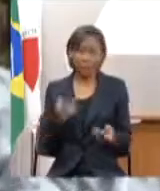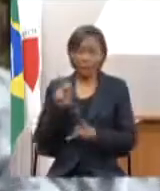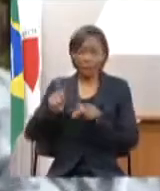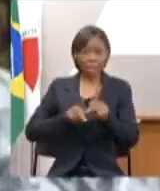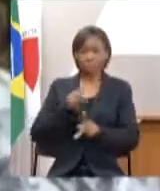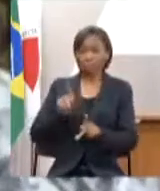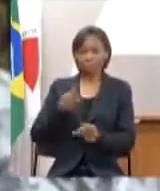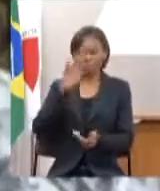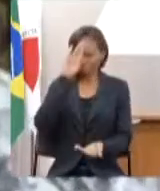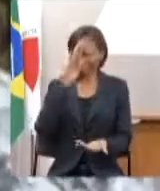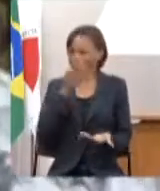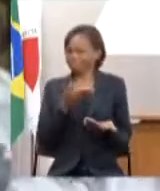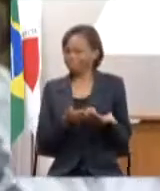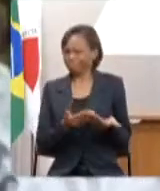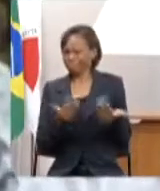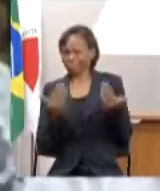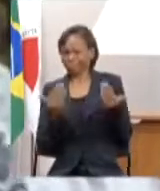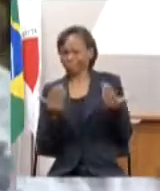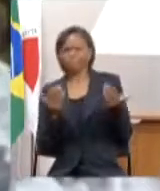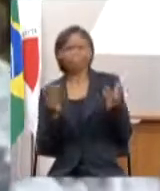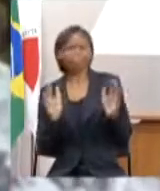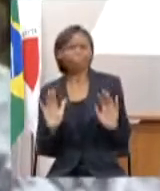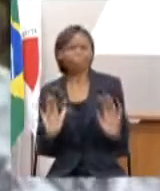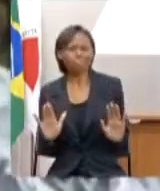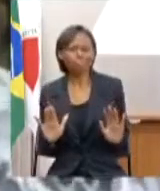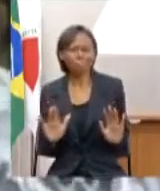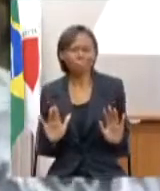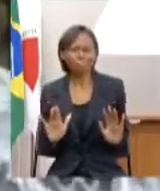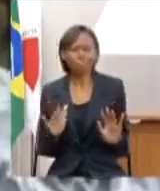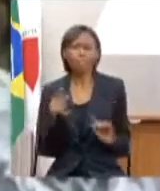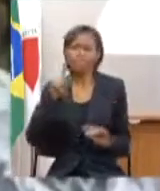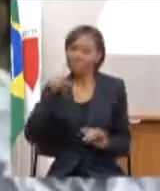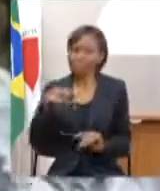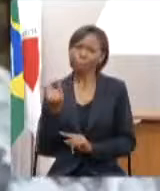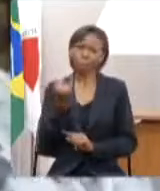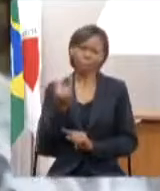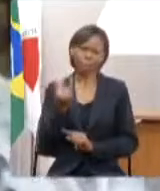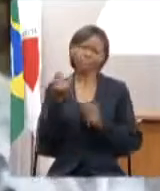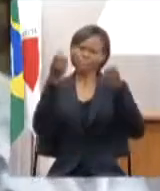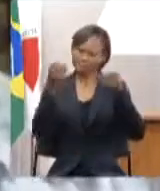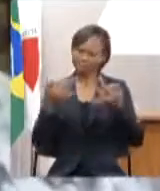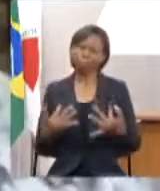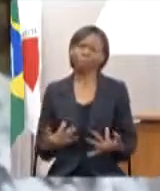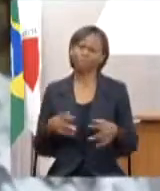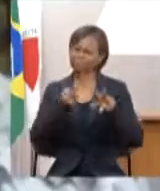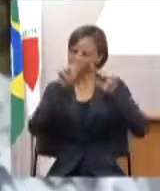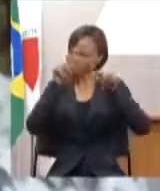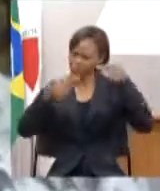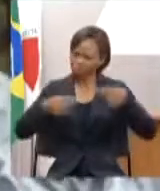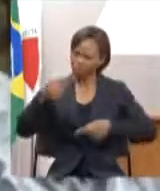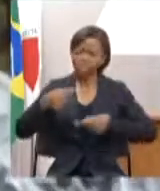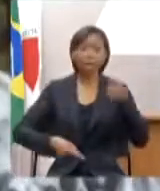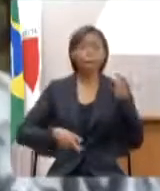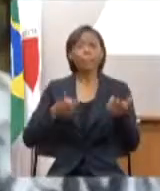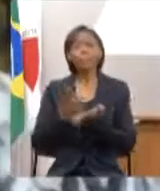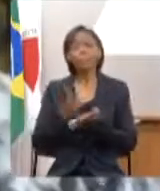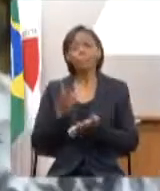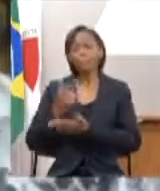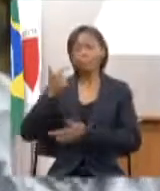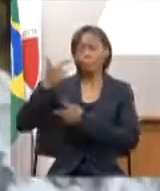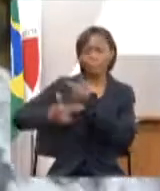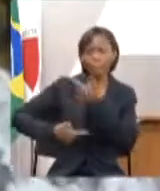que eu acho que é essencial a ser debatido não adianta a gente fazer todo esse processo de trabalho